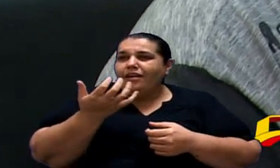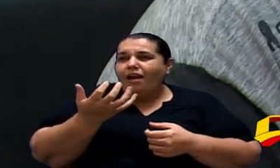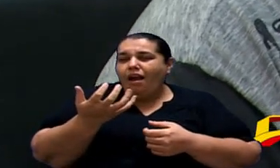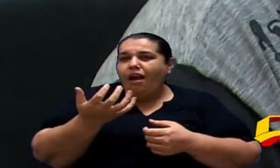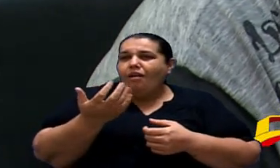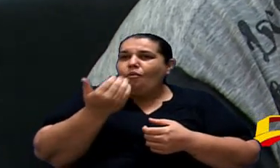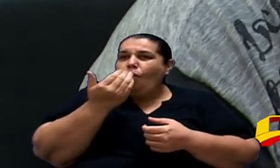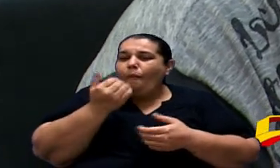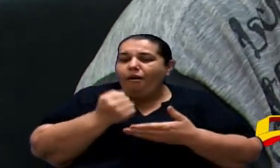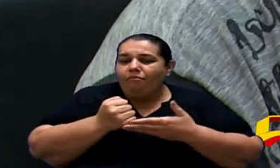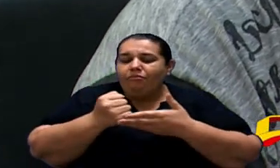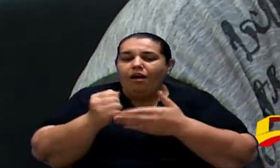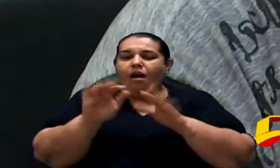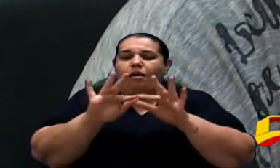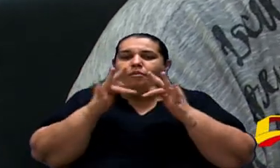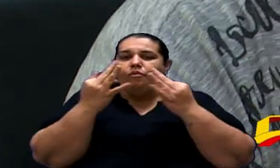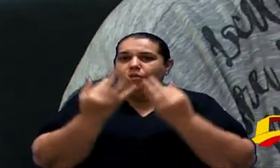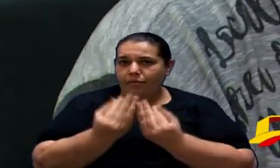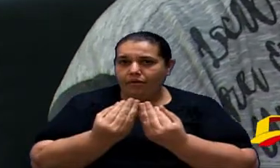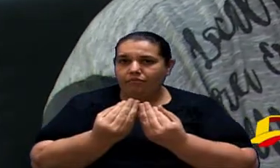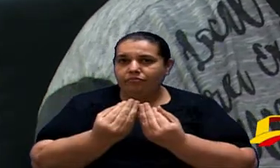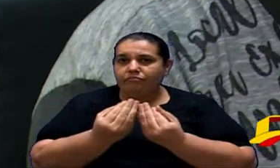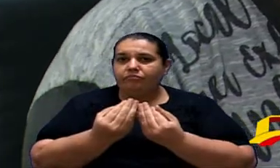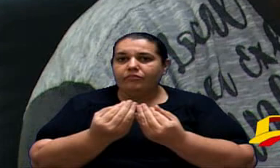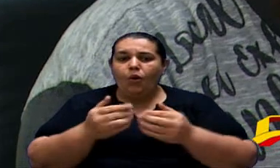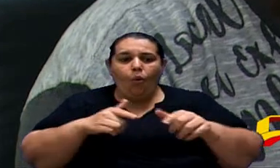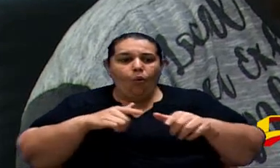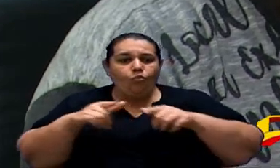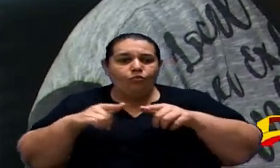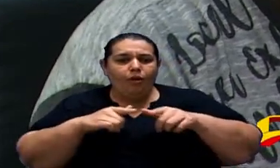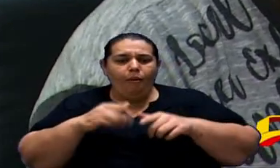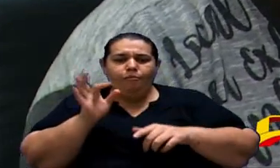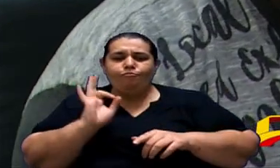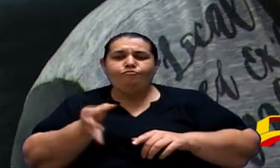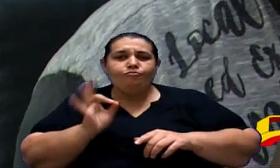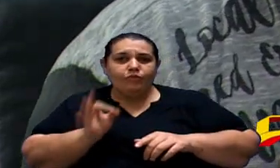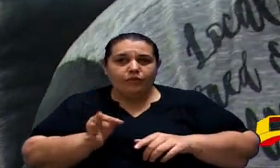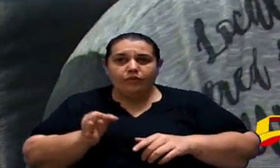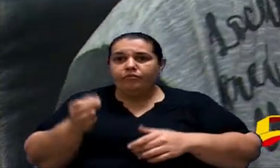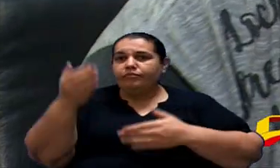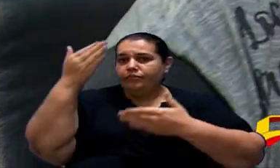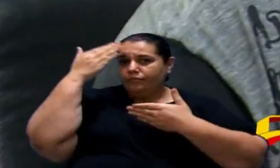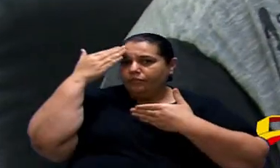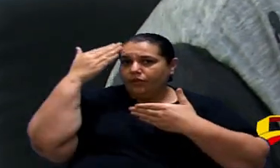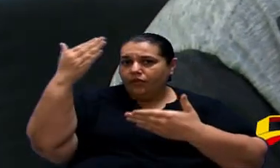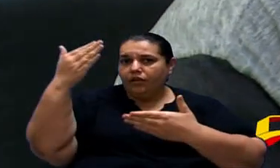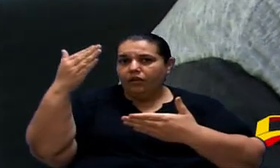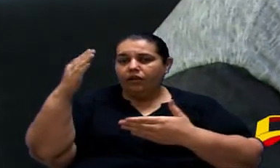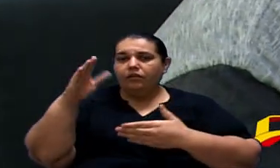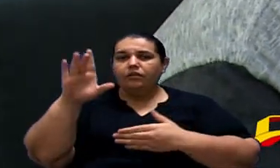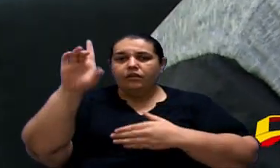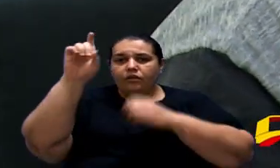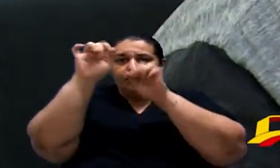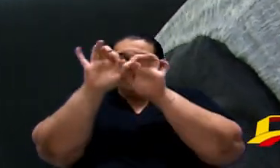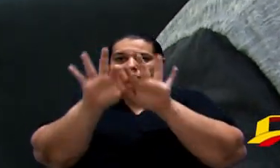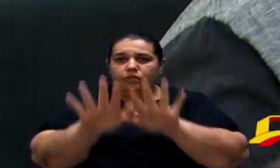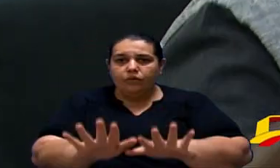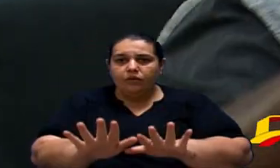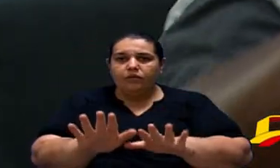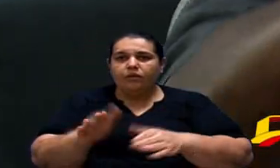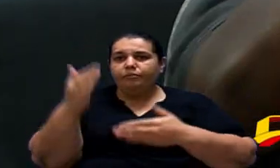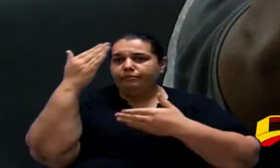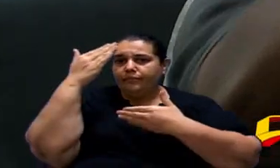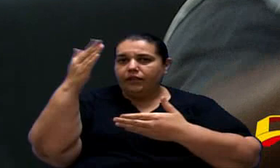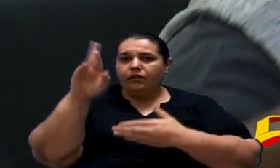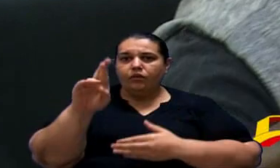dignidade de sustentar a nossa família mais nada obrigado a todos Deus abençoe a todos obrigado Robson